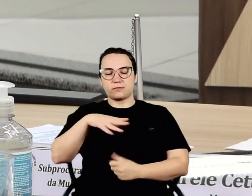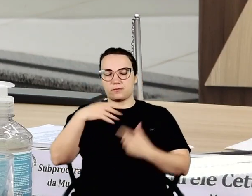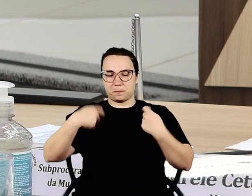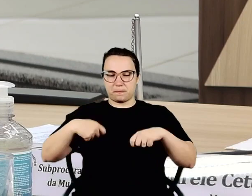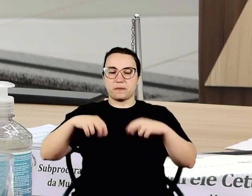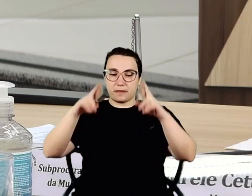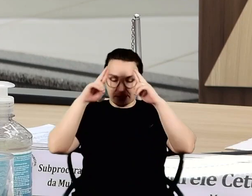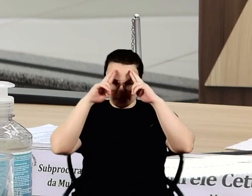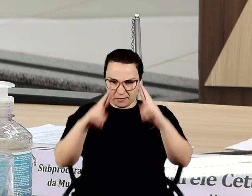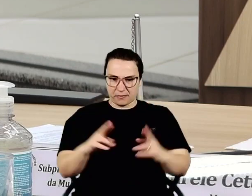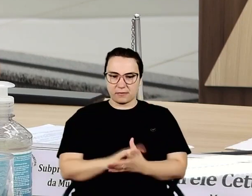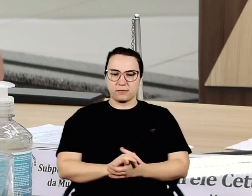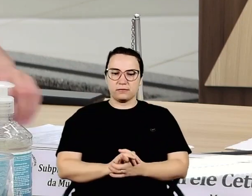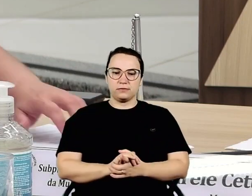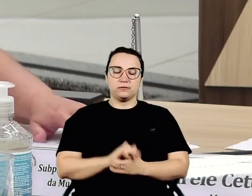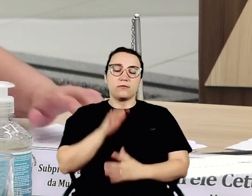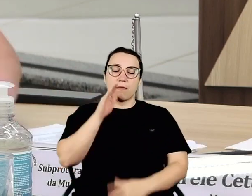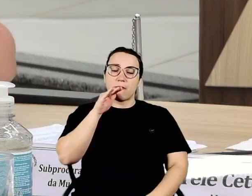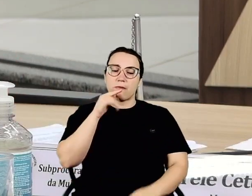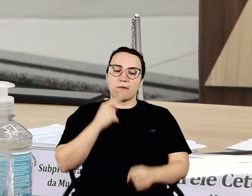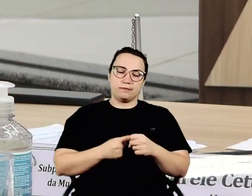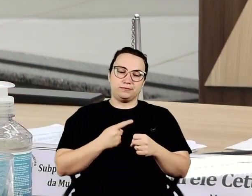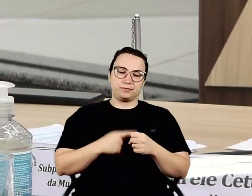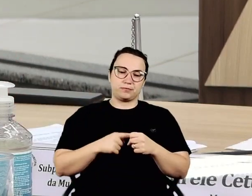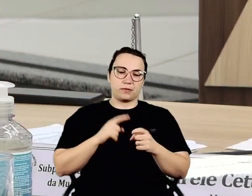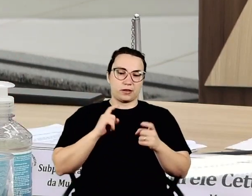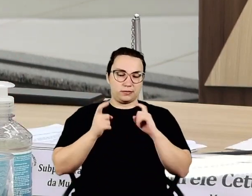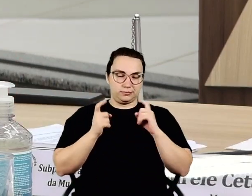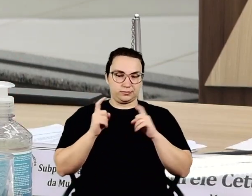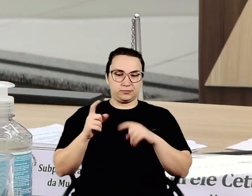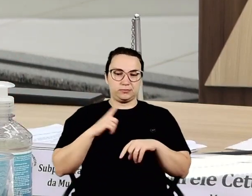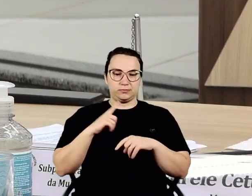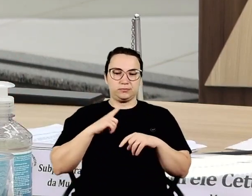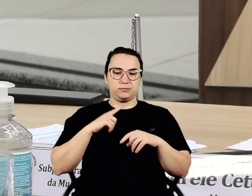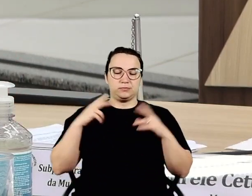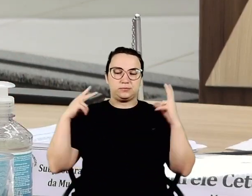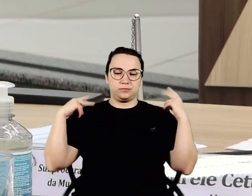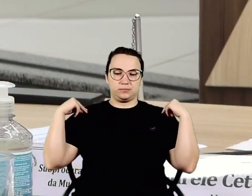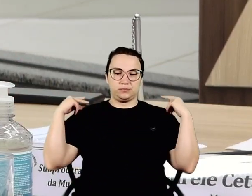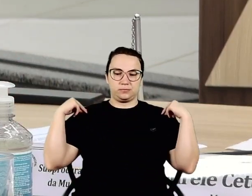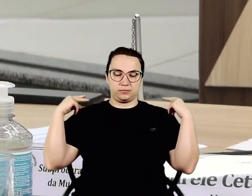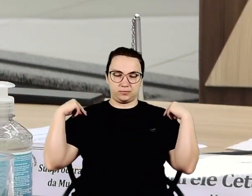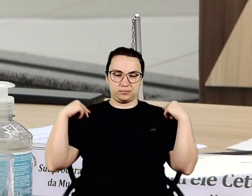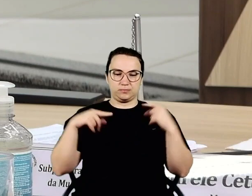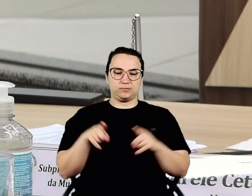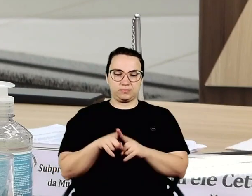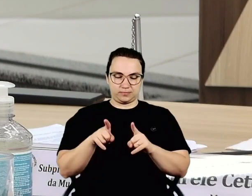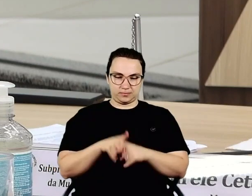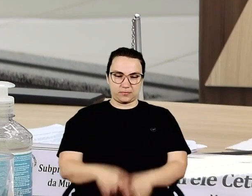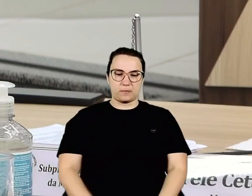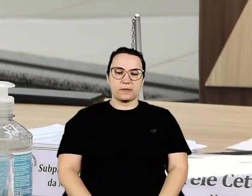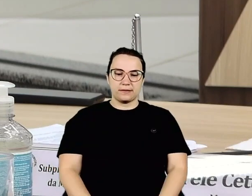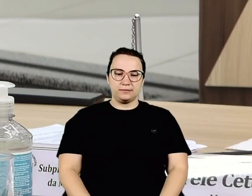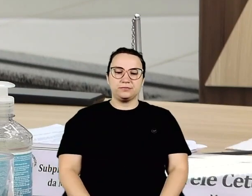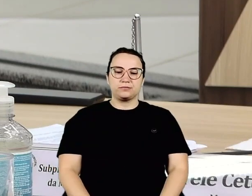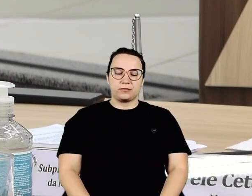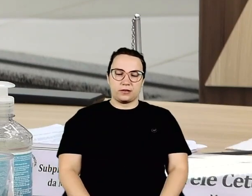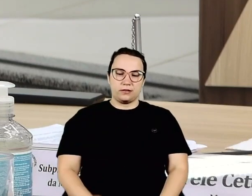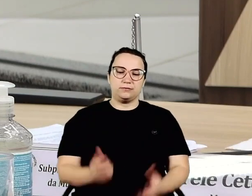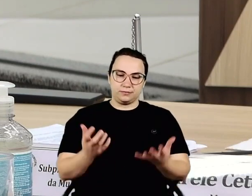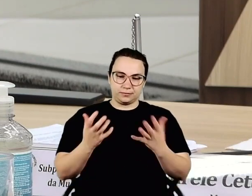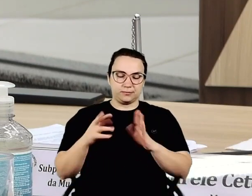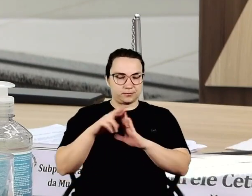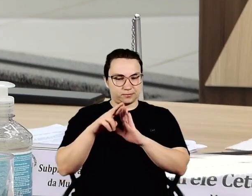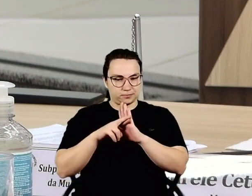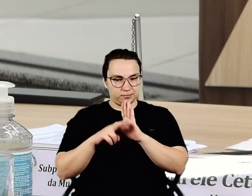E, falando em servidores municipais, eu vou falar da reunião que a gente teve com os motoristas também. Eles querem a regularização do